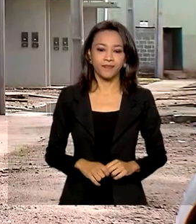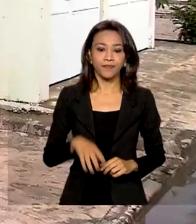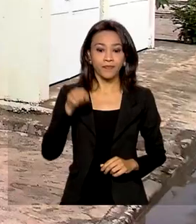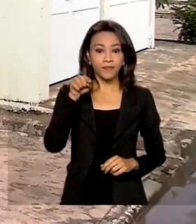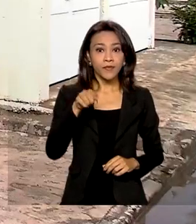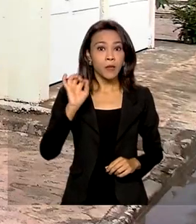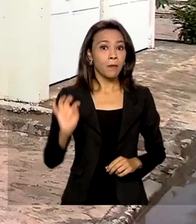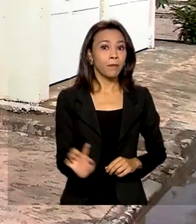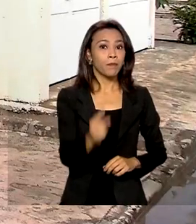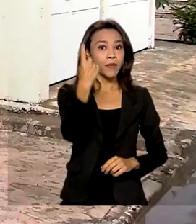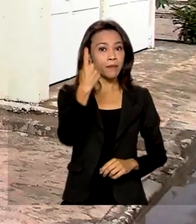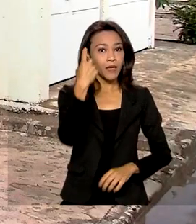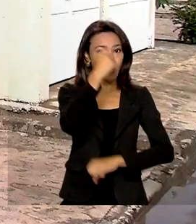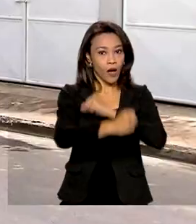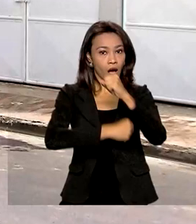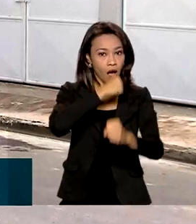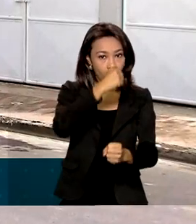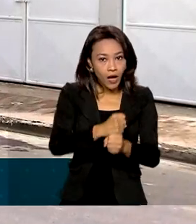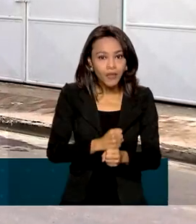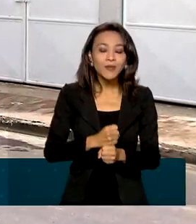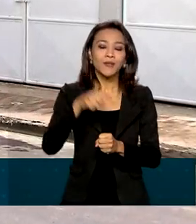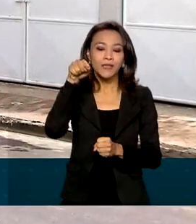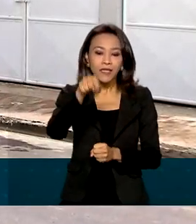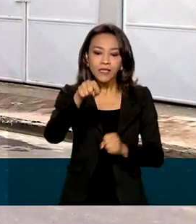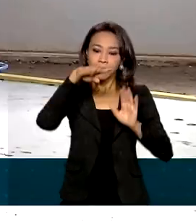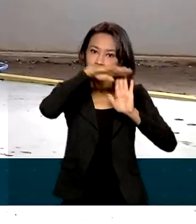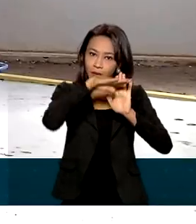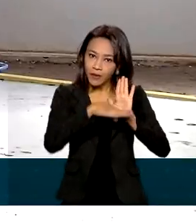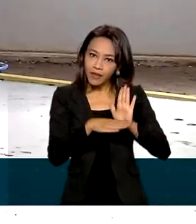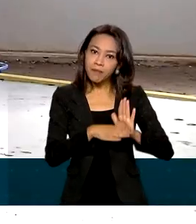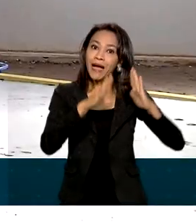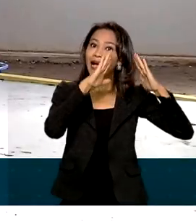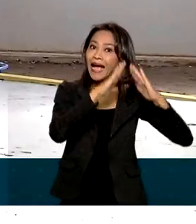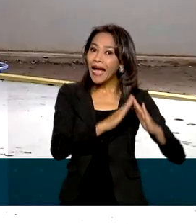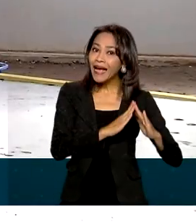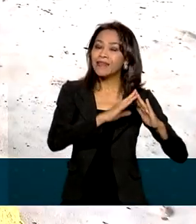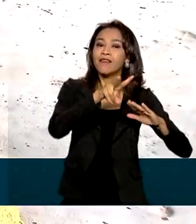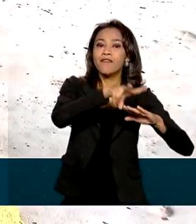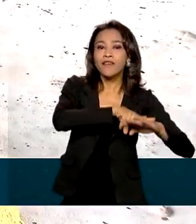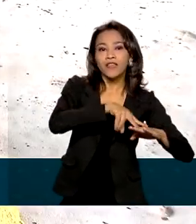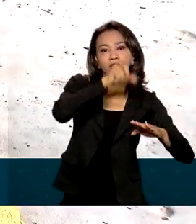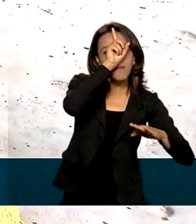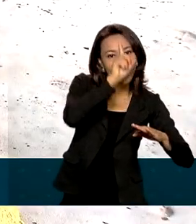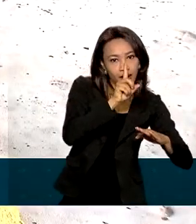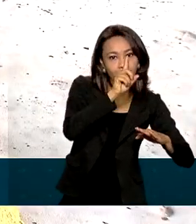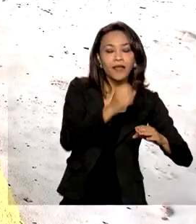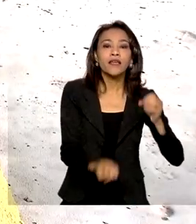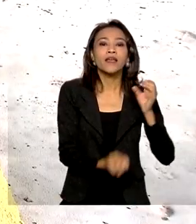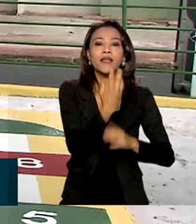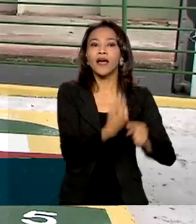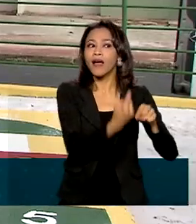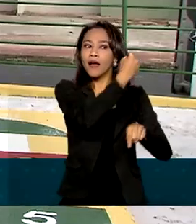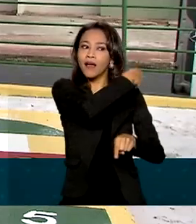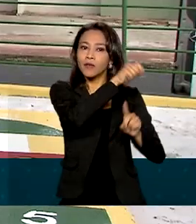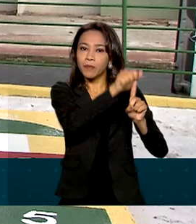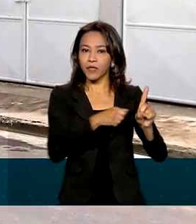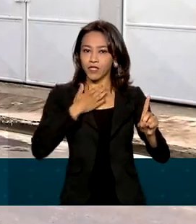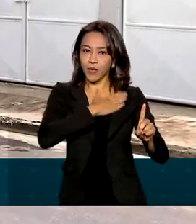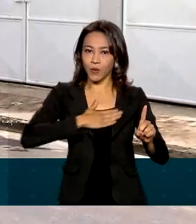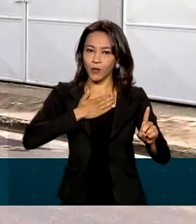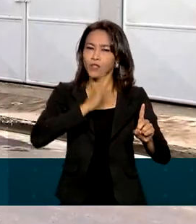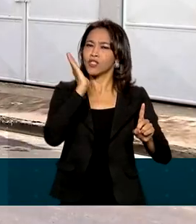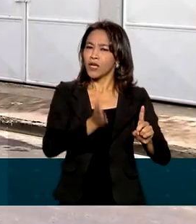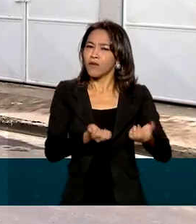Somente no primeiro ano de funcionamento do Casa Verde e Amarela, criado em agosto de 2020, foram entregues mais de 400